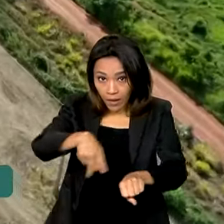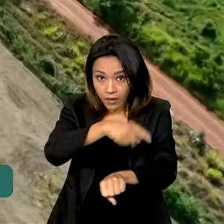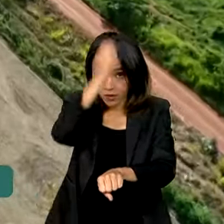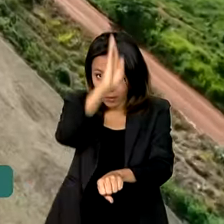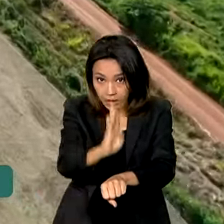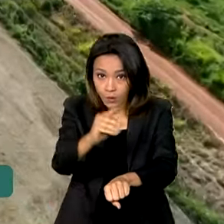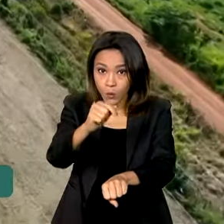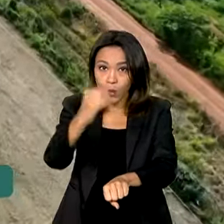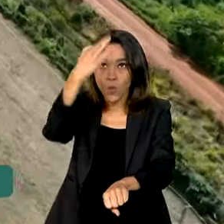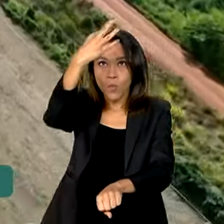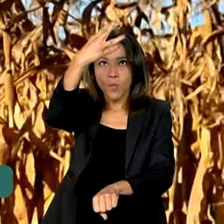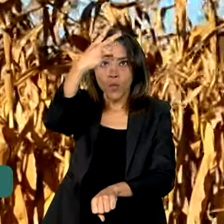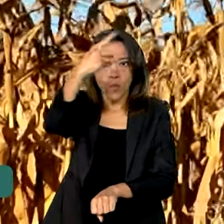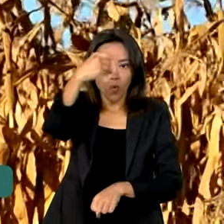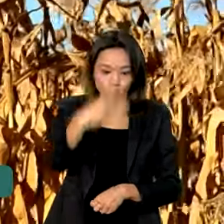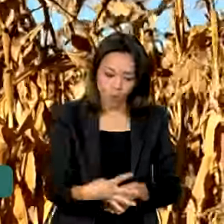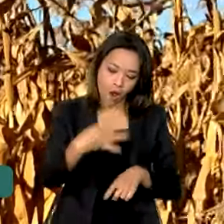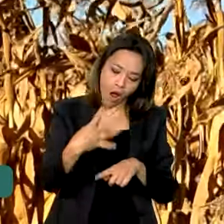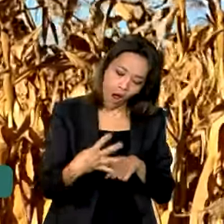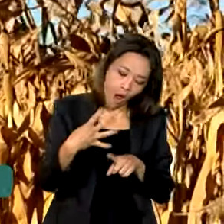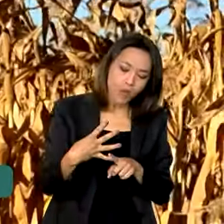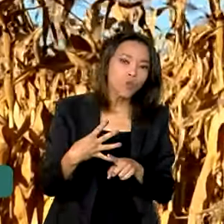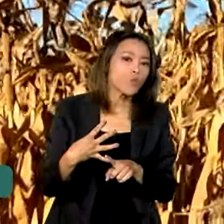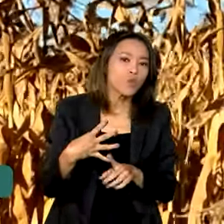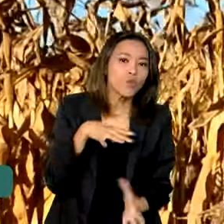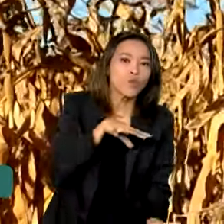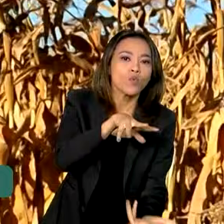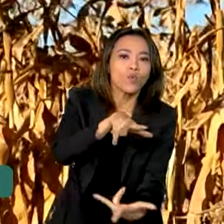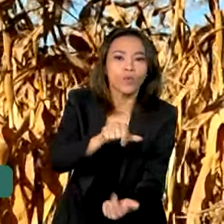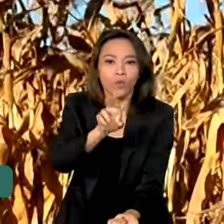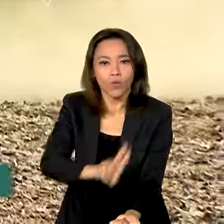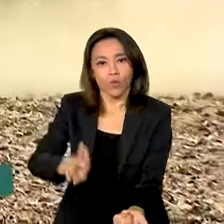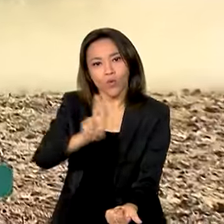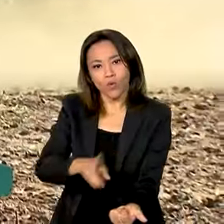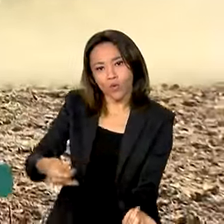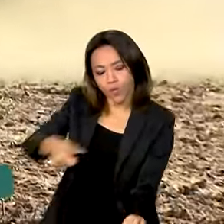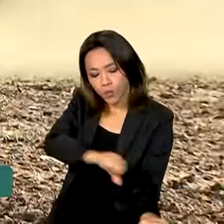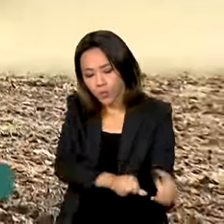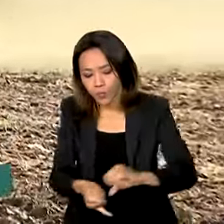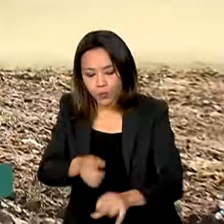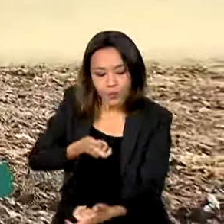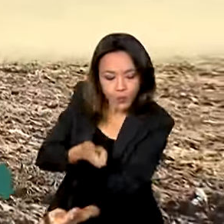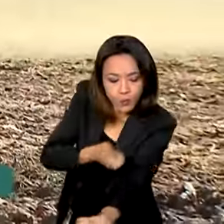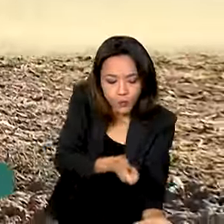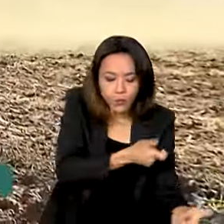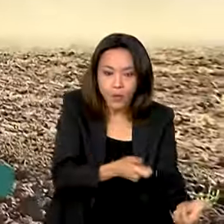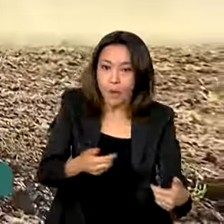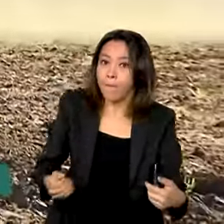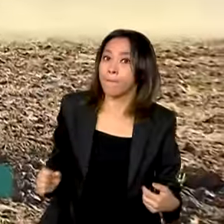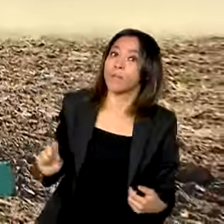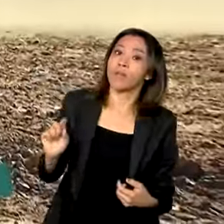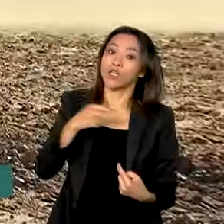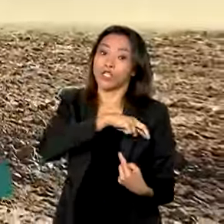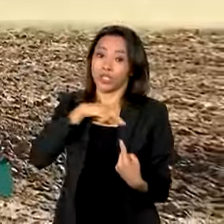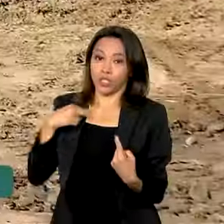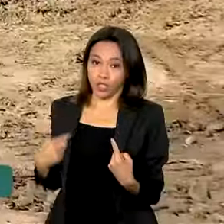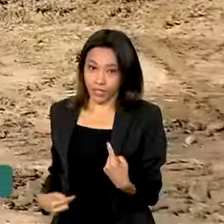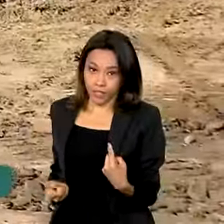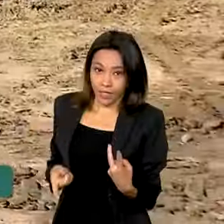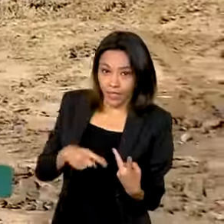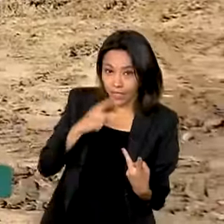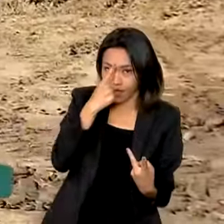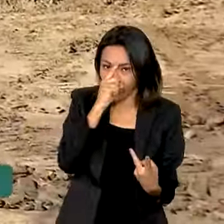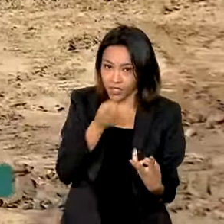a quarta posição na utilização utilização global do produto. Está atrás apenas da China, Índia